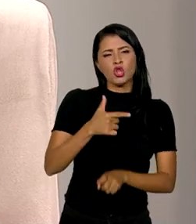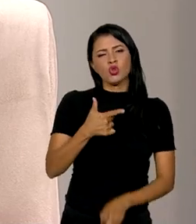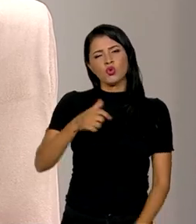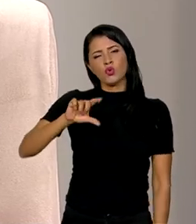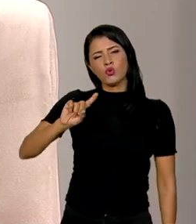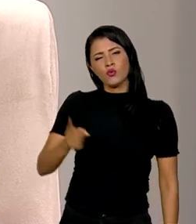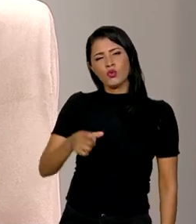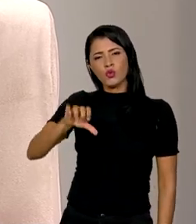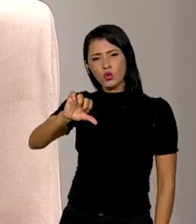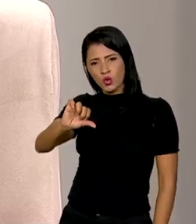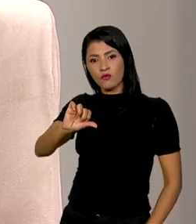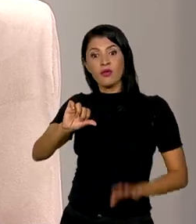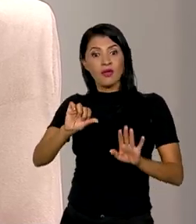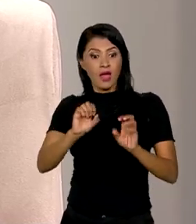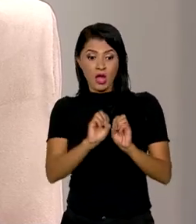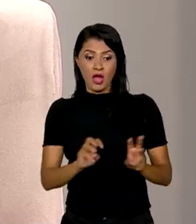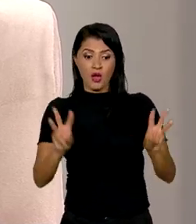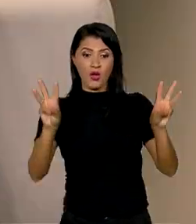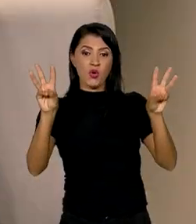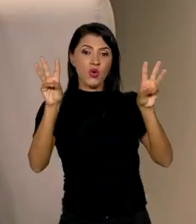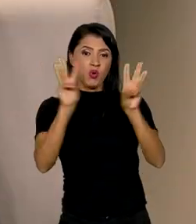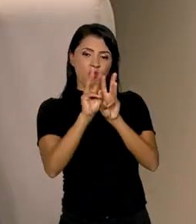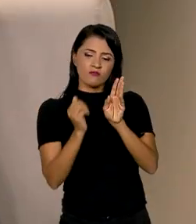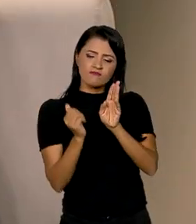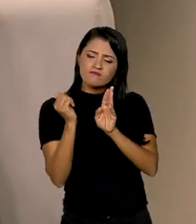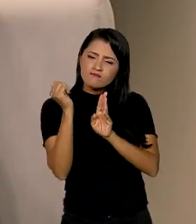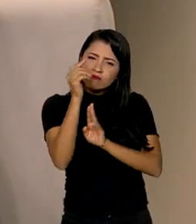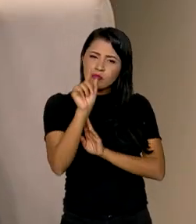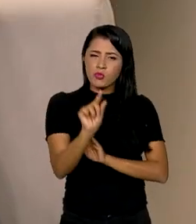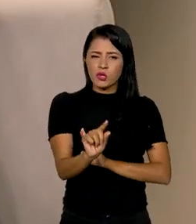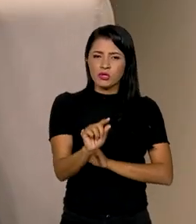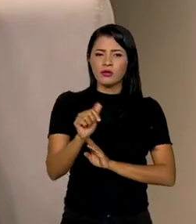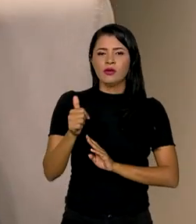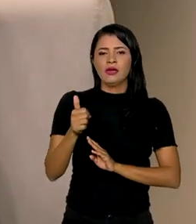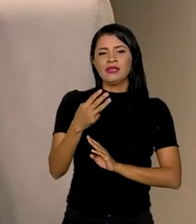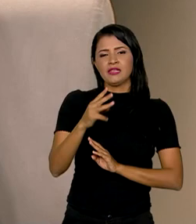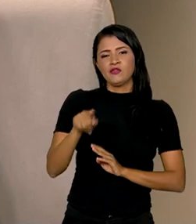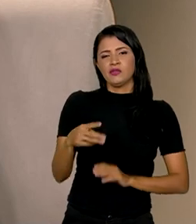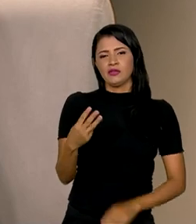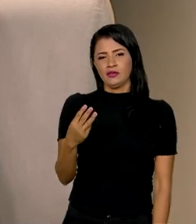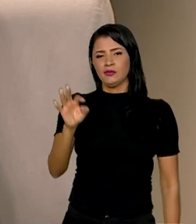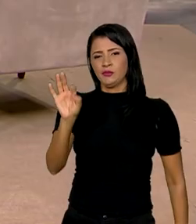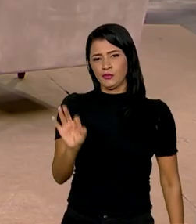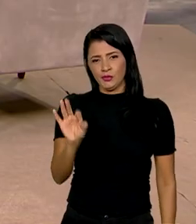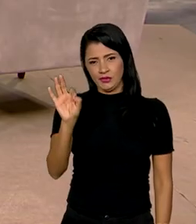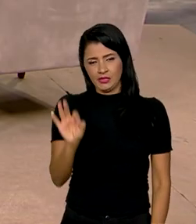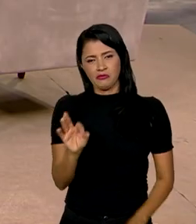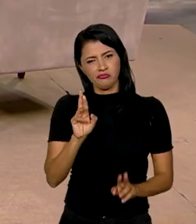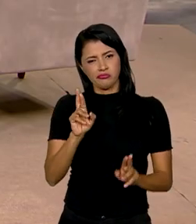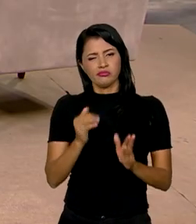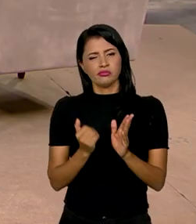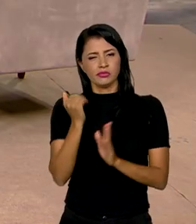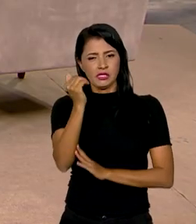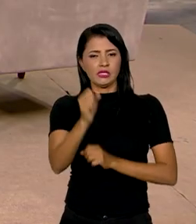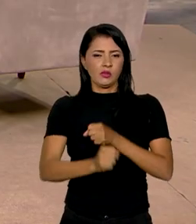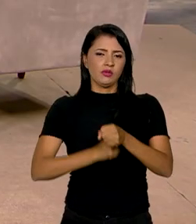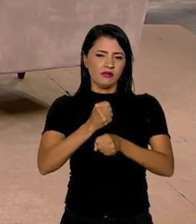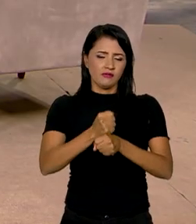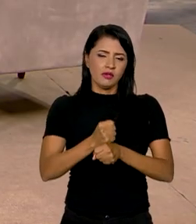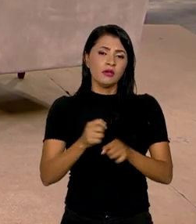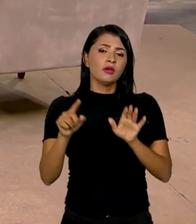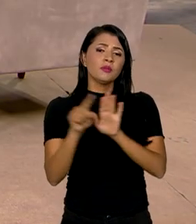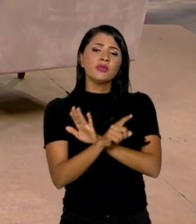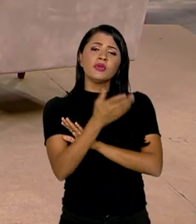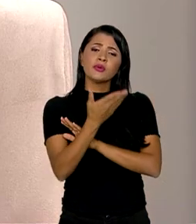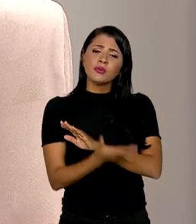E a ONU coloca esse número um pouquinho acima ainda, em 3,3% de previsão de crescimento para o ano que vem. Eu